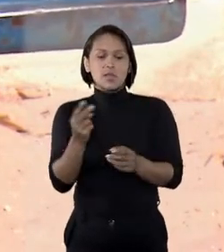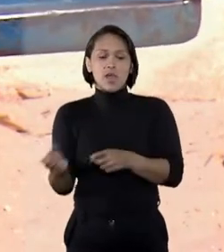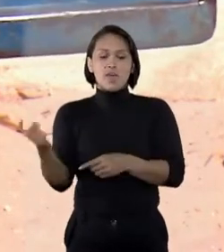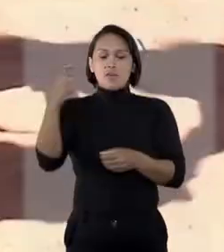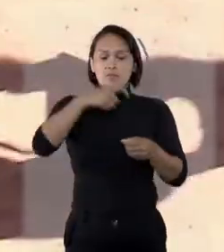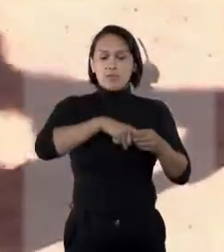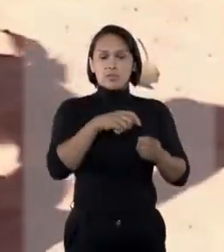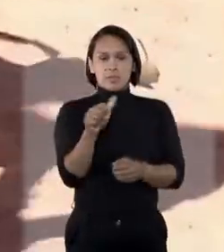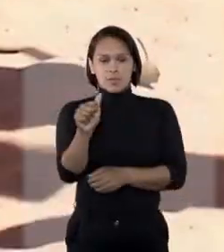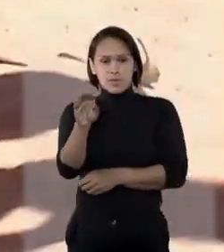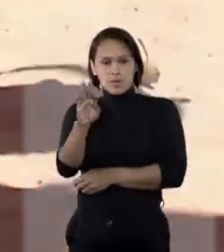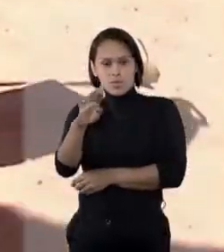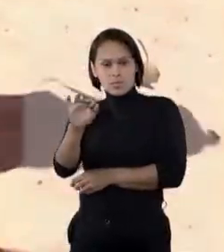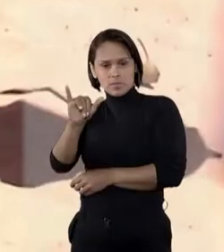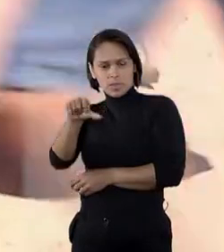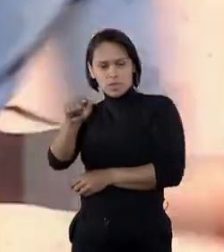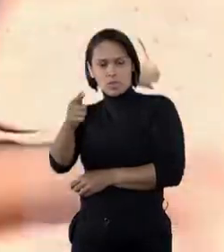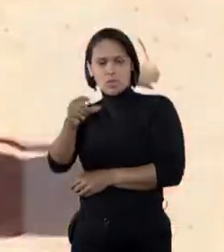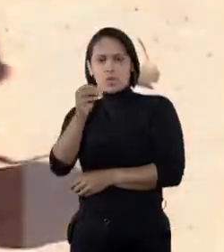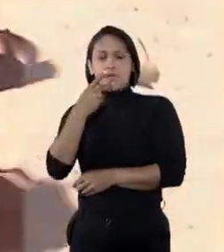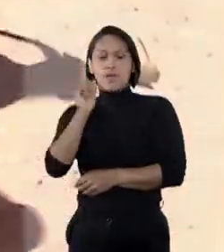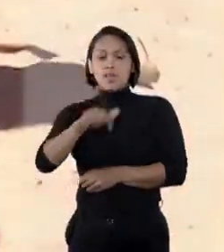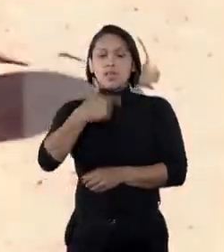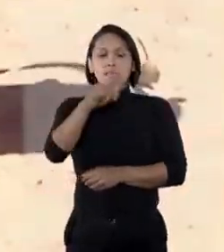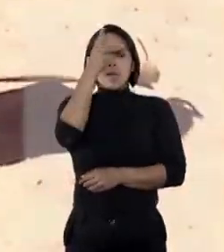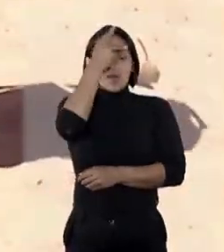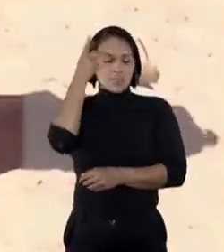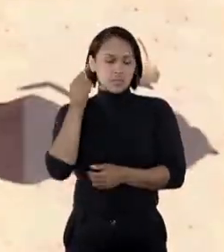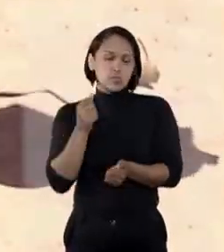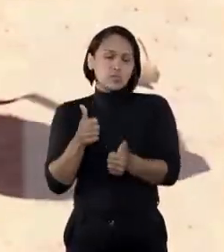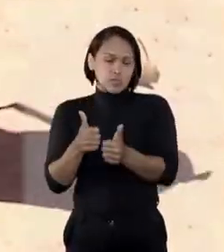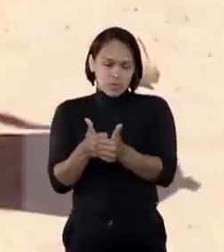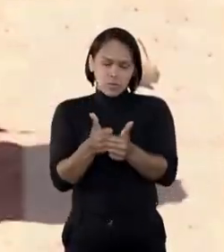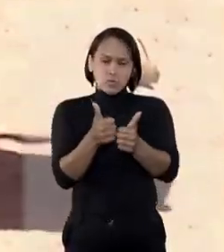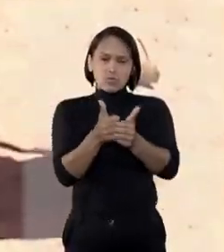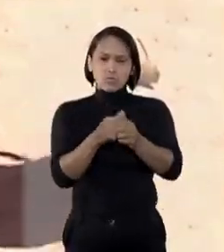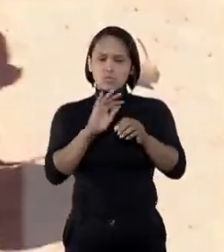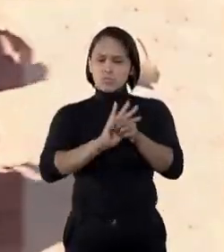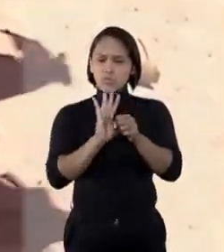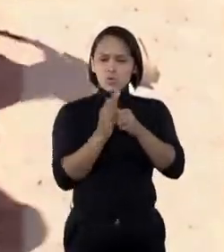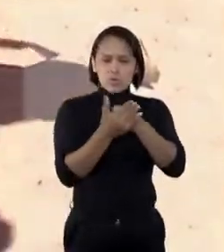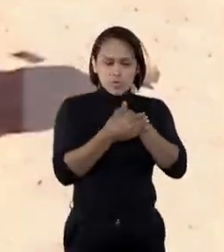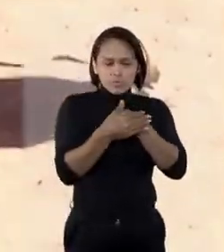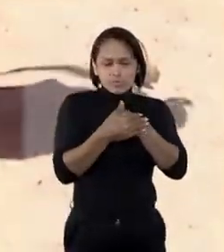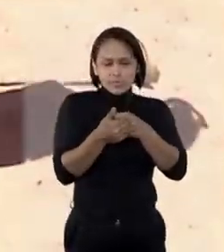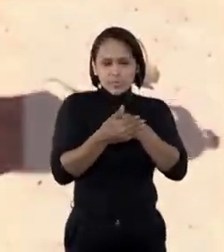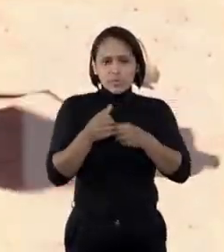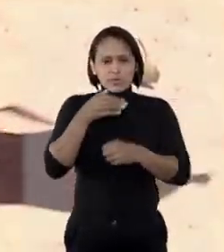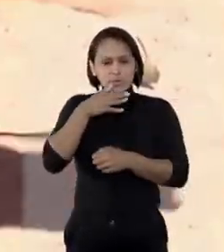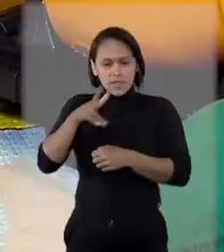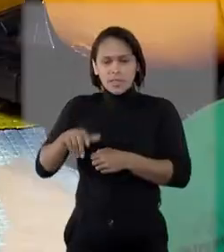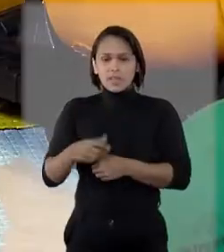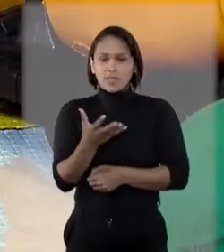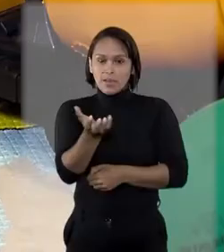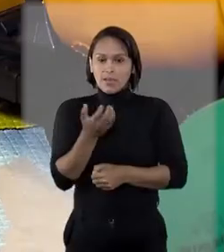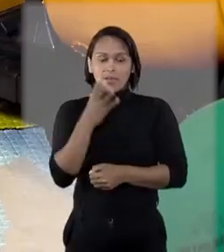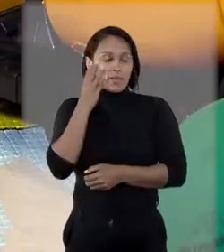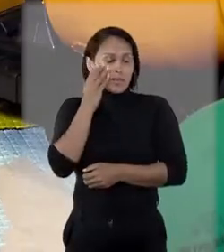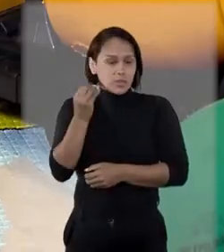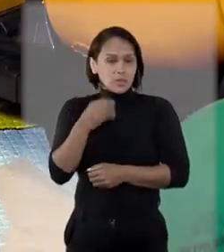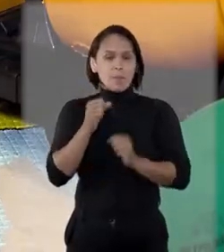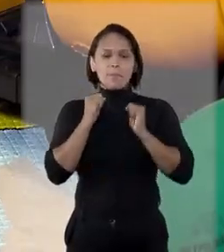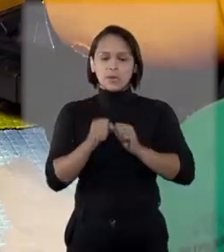para um abrigo, depois de um tempo, as pessoas que anteriormente exerciam a guarda e pretendem formalizar a adoção podem